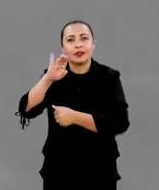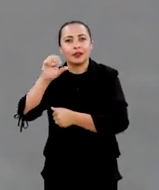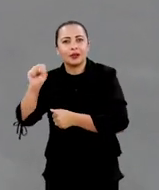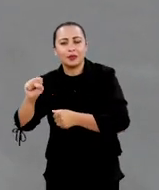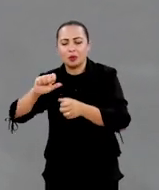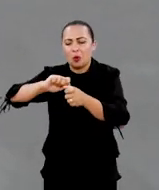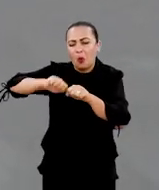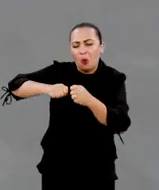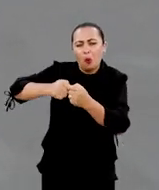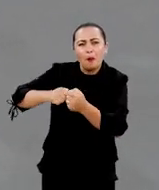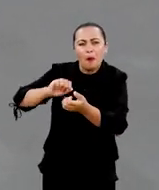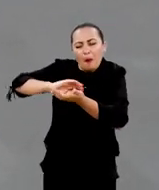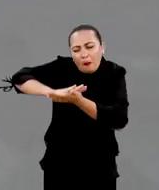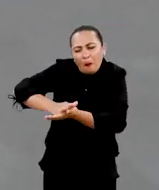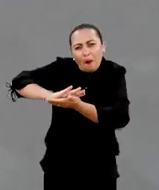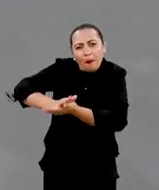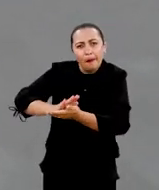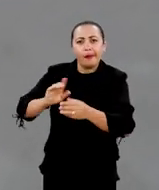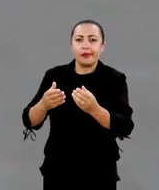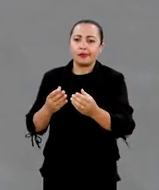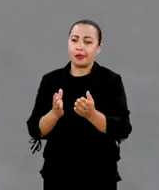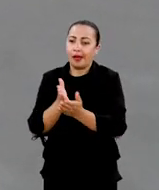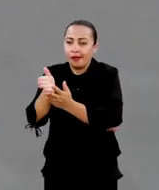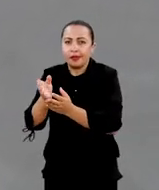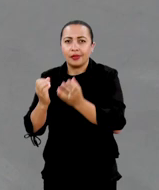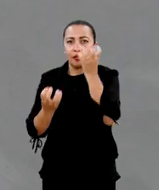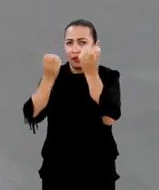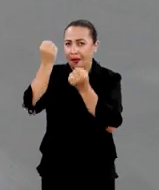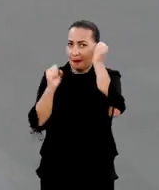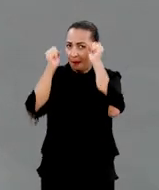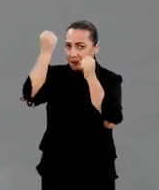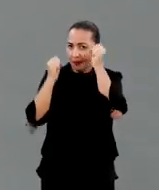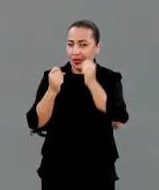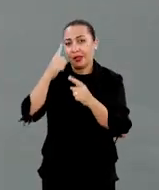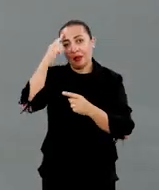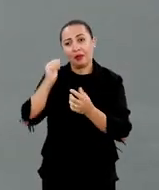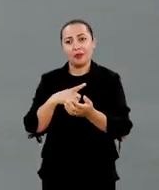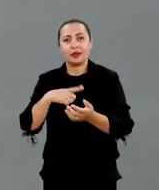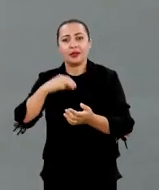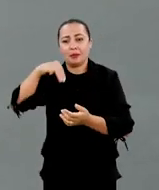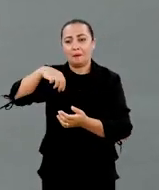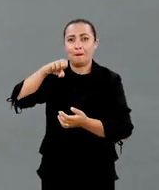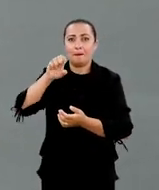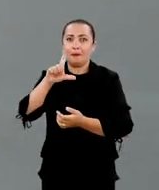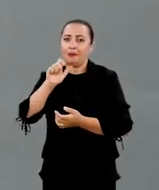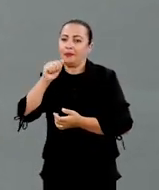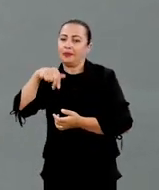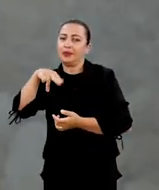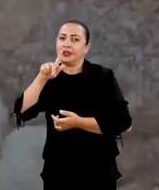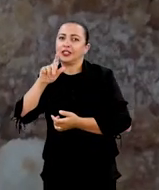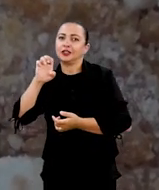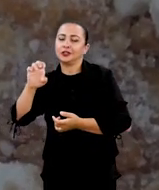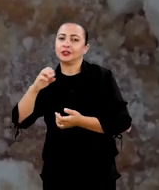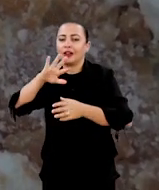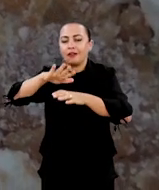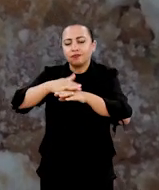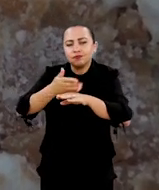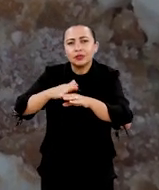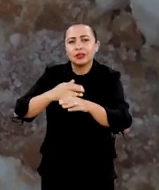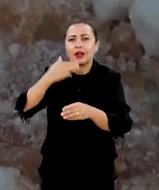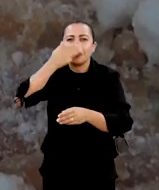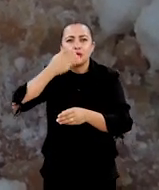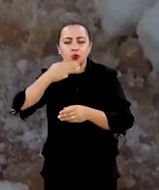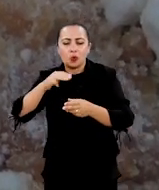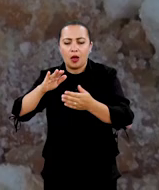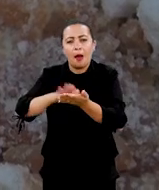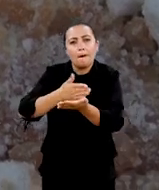Nessa quebra, desse Nibis, ela vai entrar numa máquina, que aqui a gente tem a possibilidade de ter uma melangeia, onde a gente vai botar o Nibis,